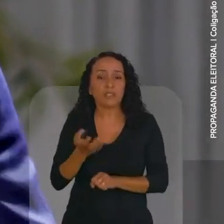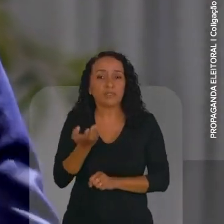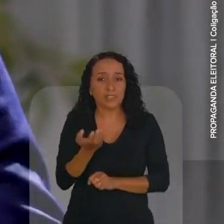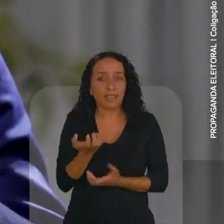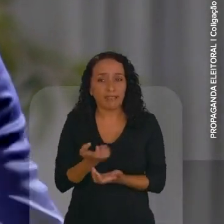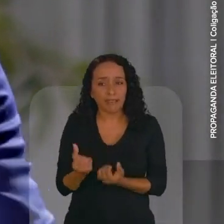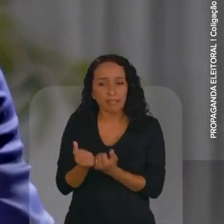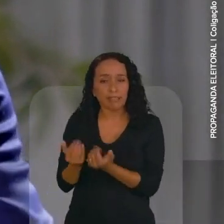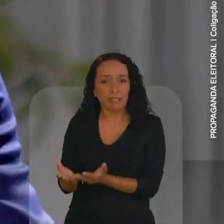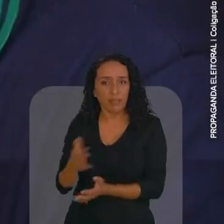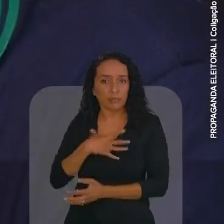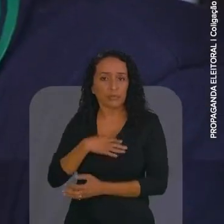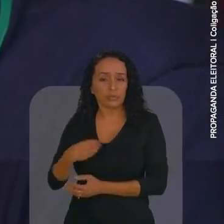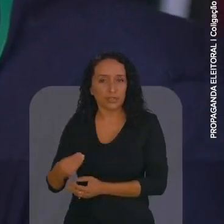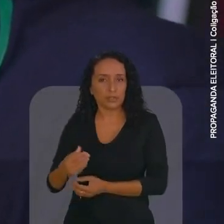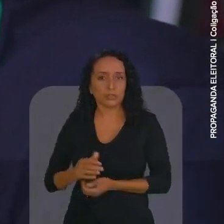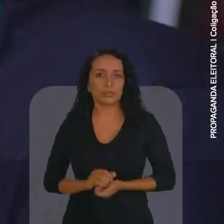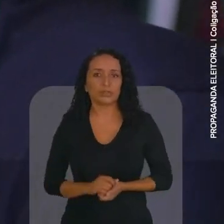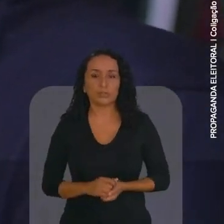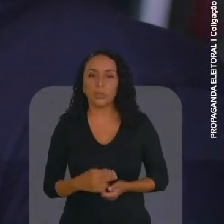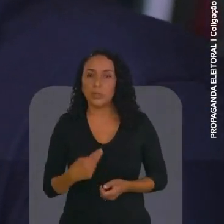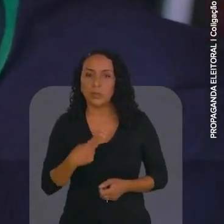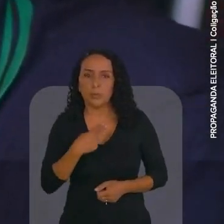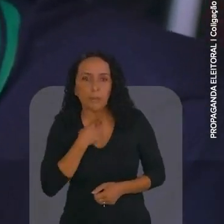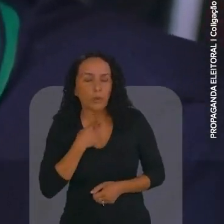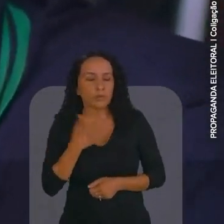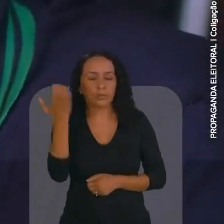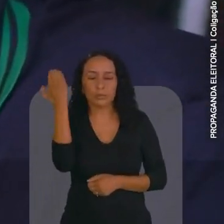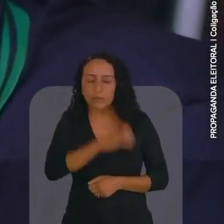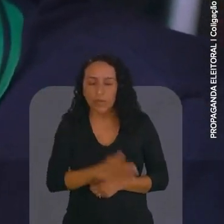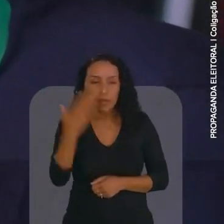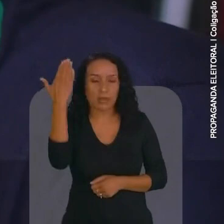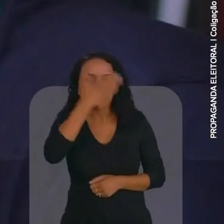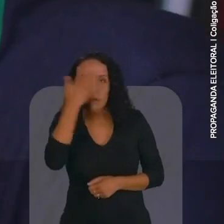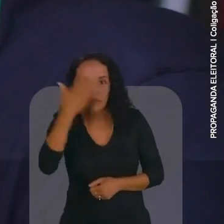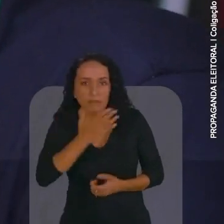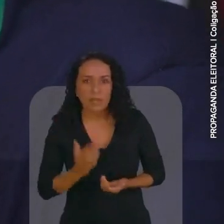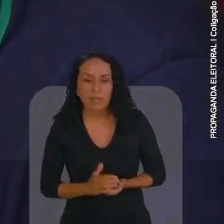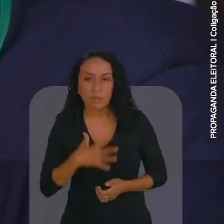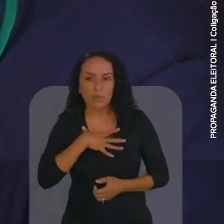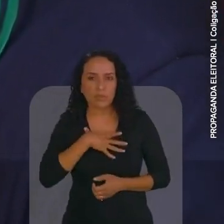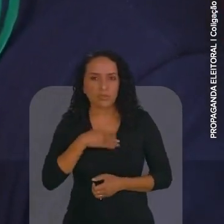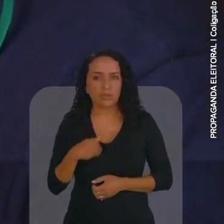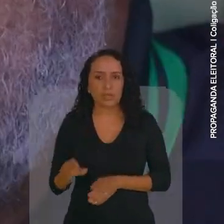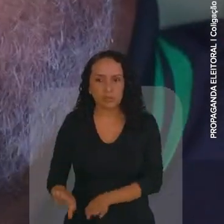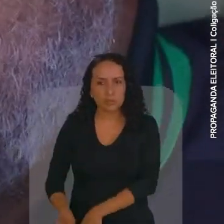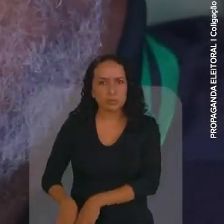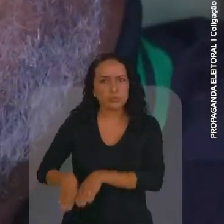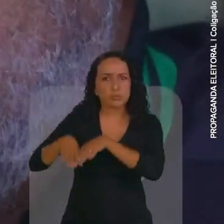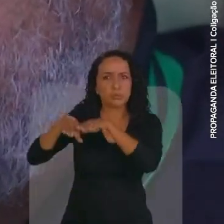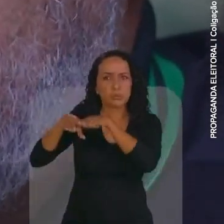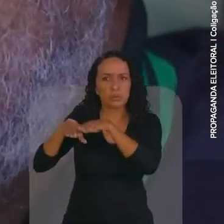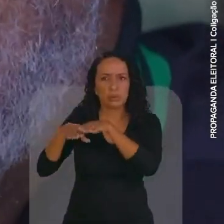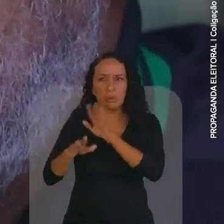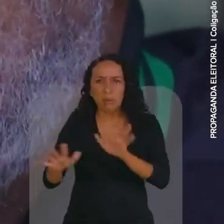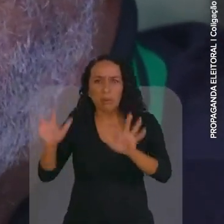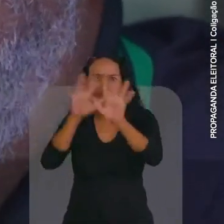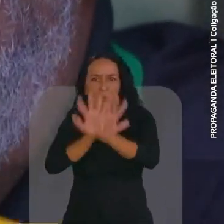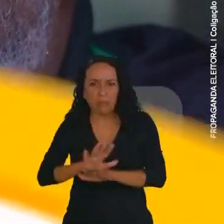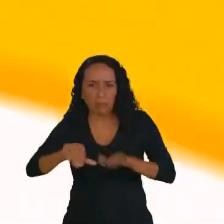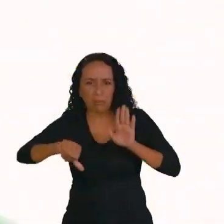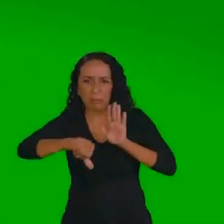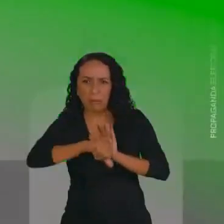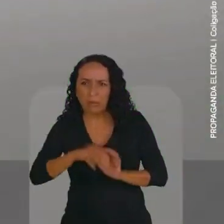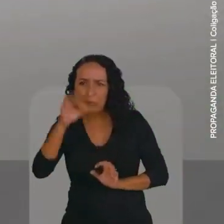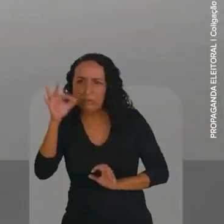deixar para os seus filhos. Eu não posso e nem quero e nem vou ver meus filhos crescendo com a imagem que o crime